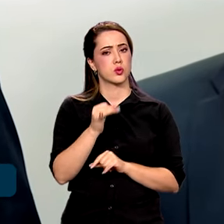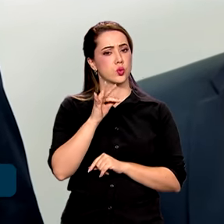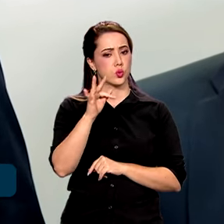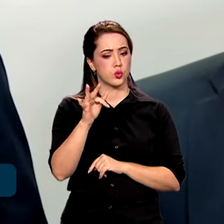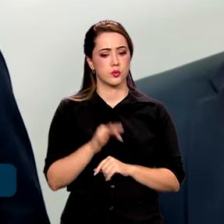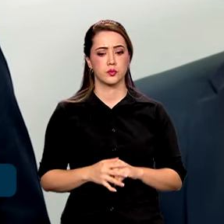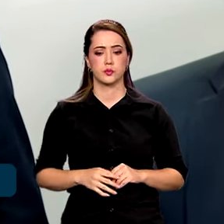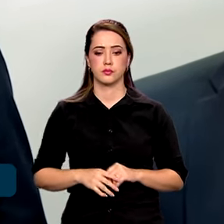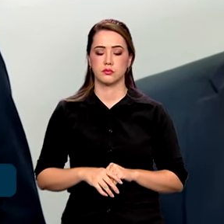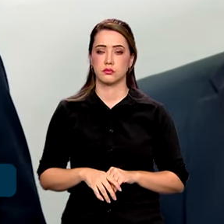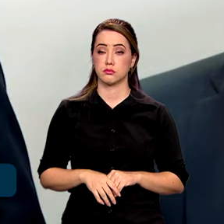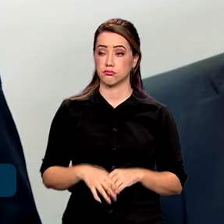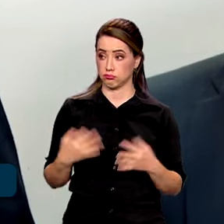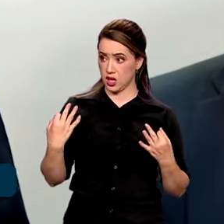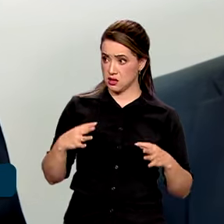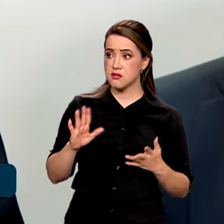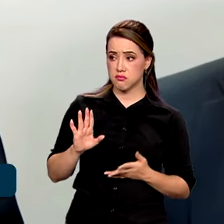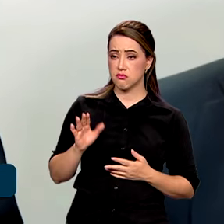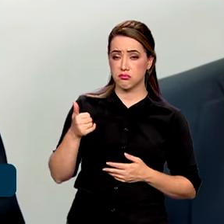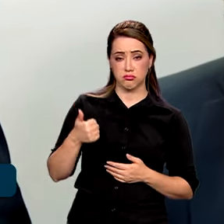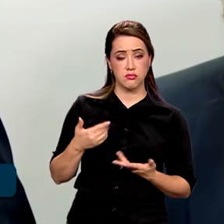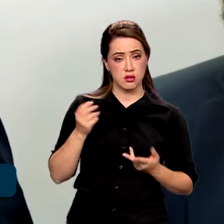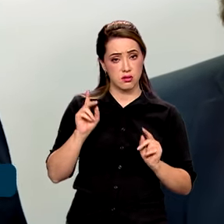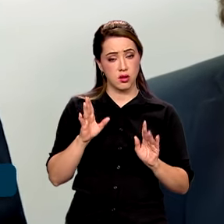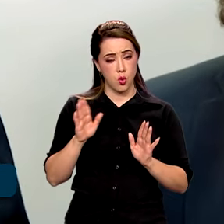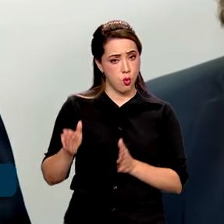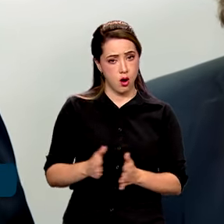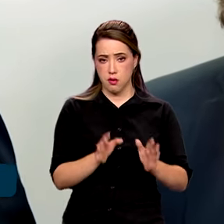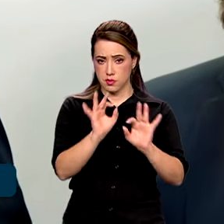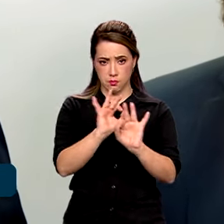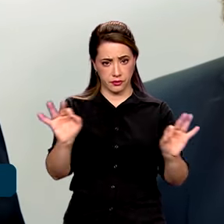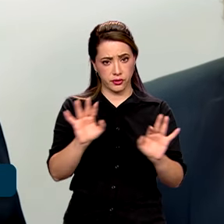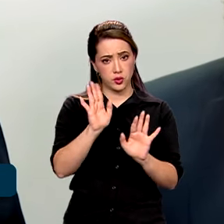Com certeza, está pavimentado o caminho.